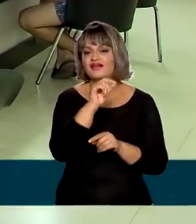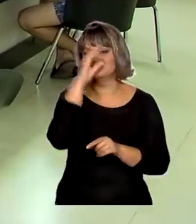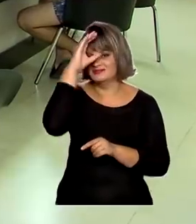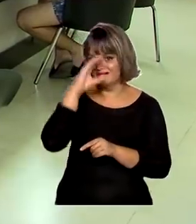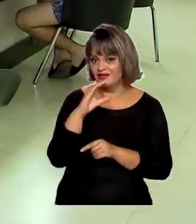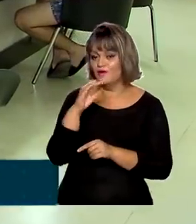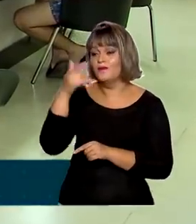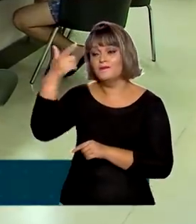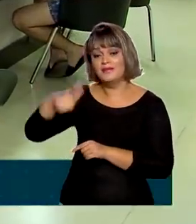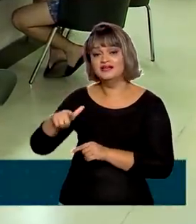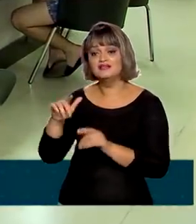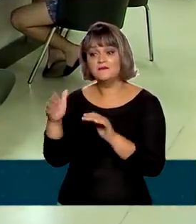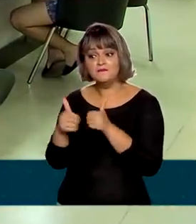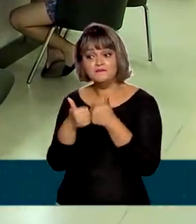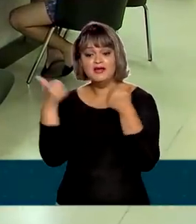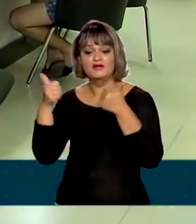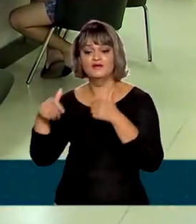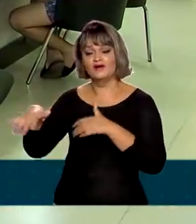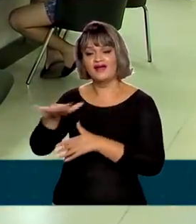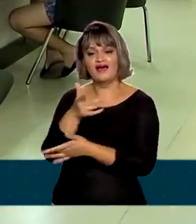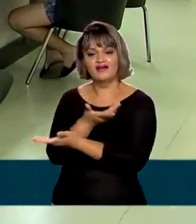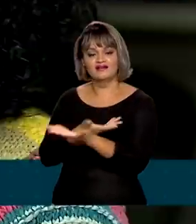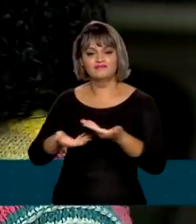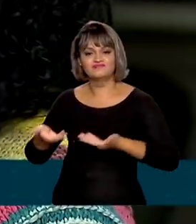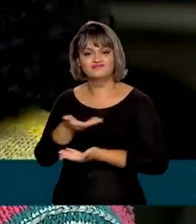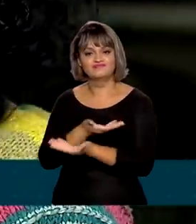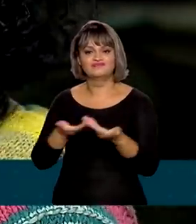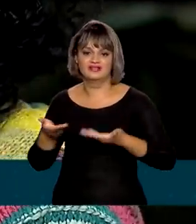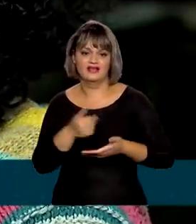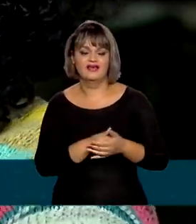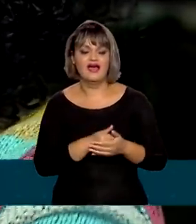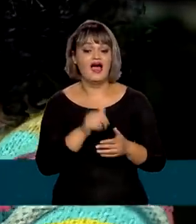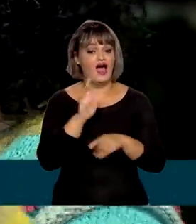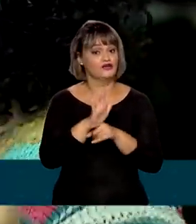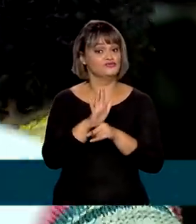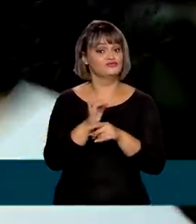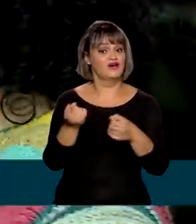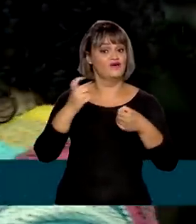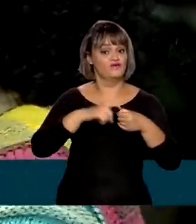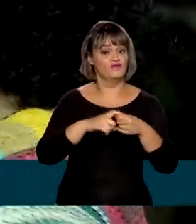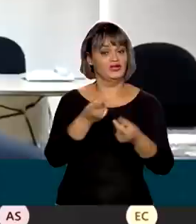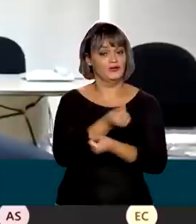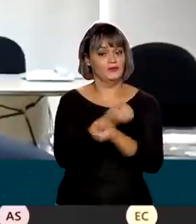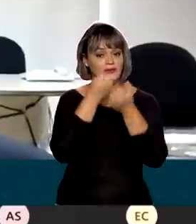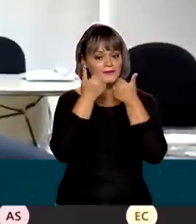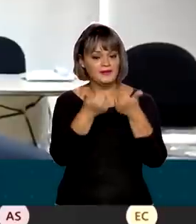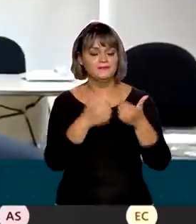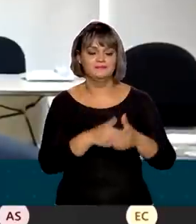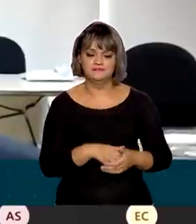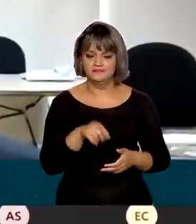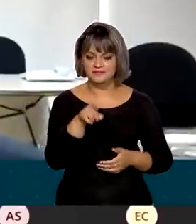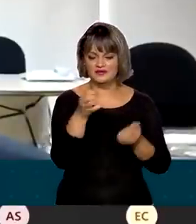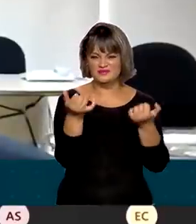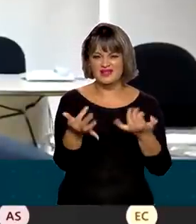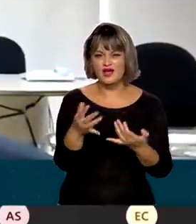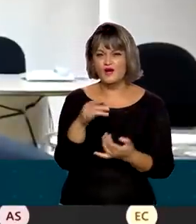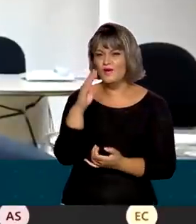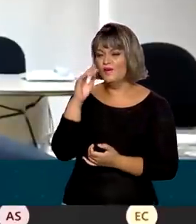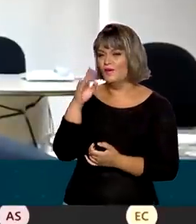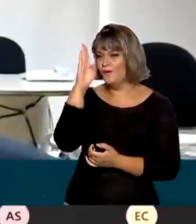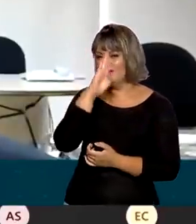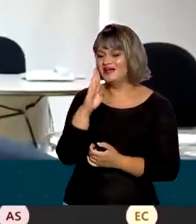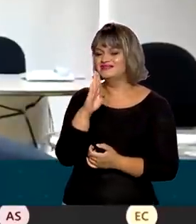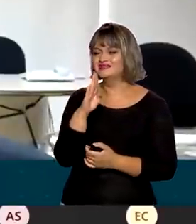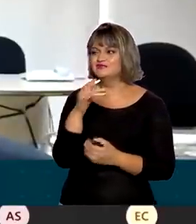mas também na melhoria do ambiente de negócios no país, ajudando a retomada da economia. O Brasil tem um problema sério de